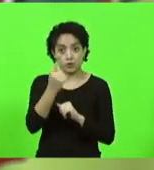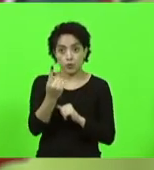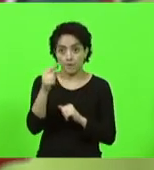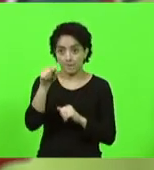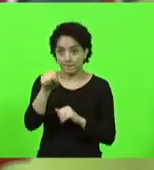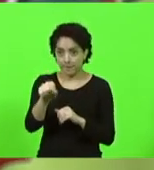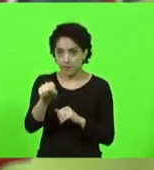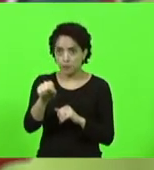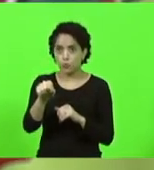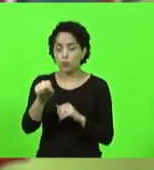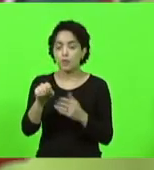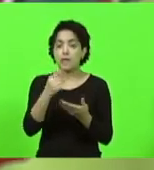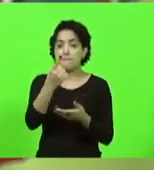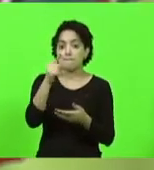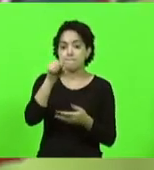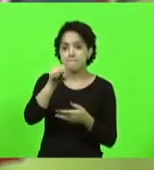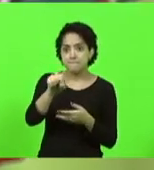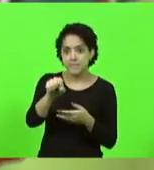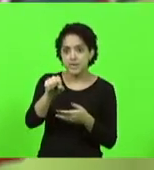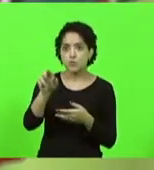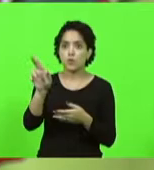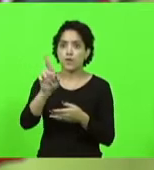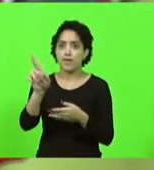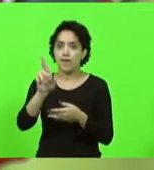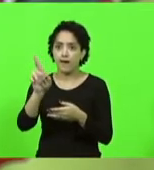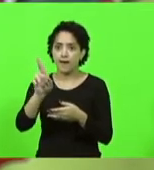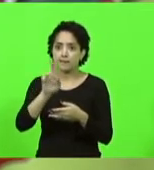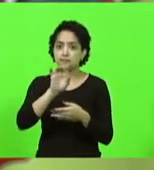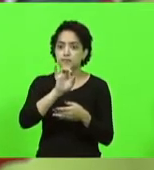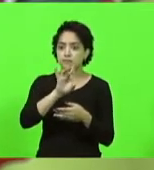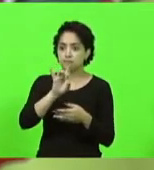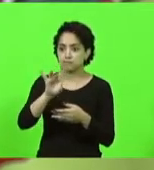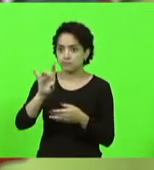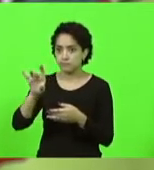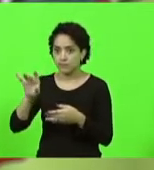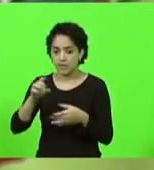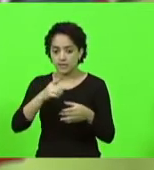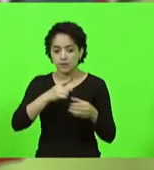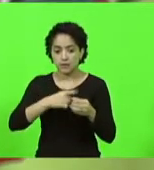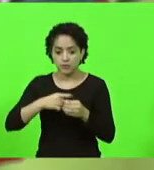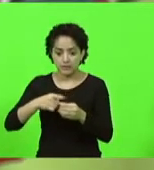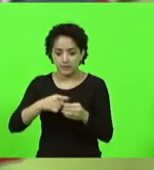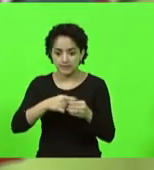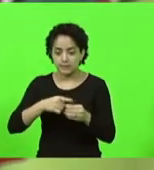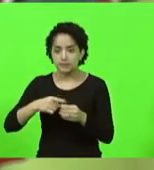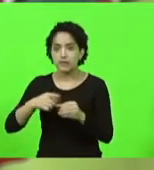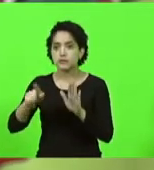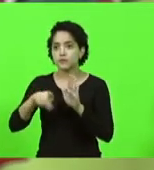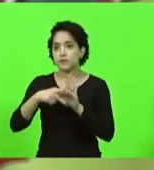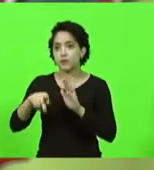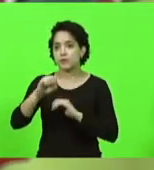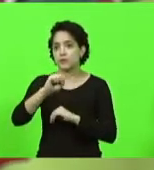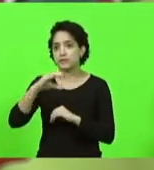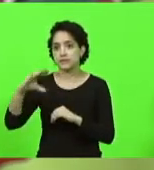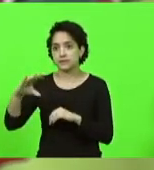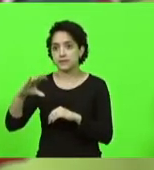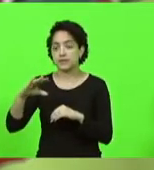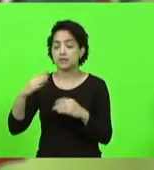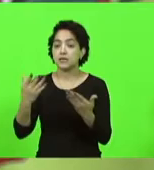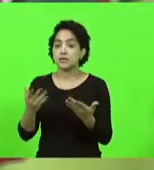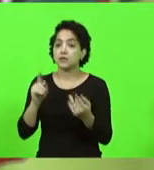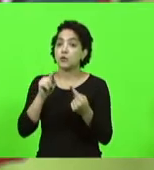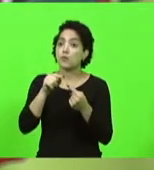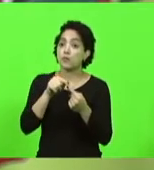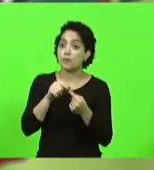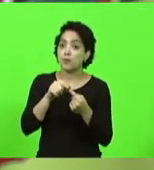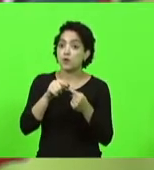montante de mil reais por habitante a cada uma das cidades catarinenses. e o propósito do governo